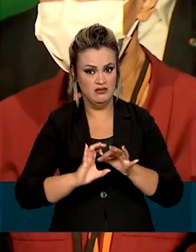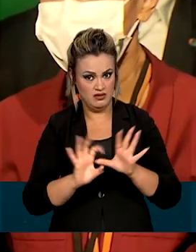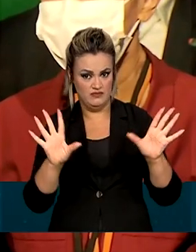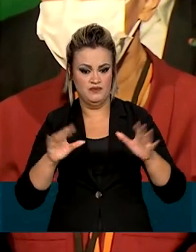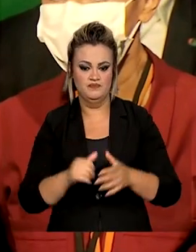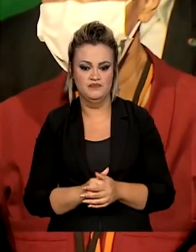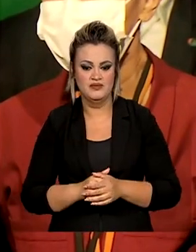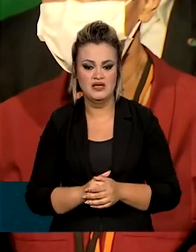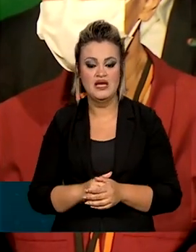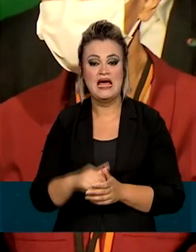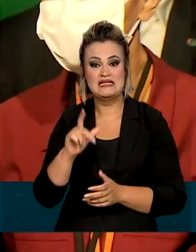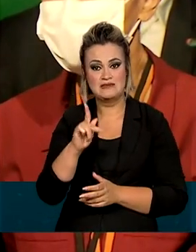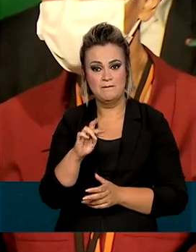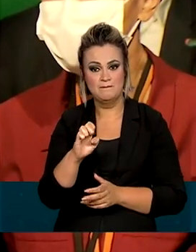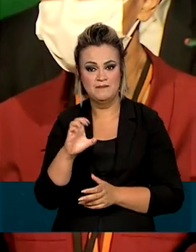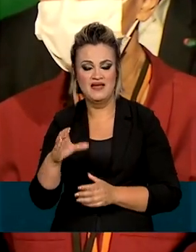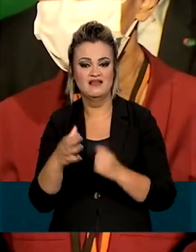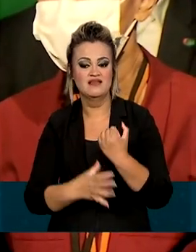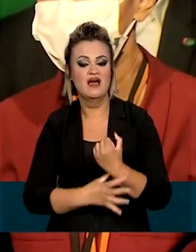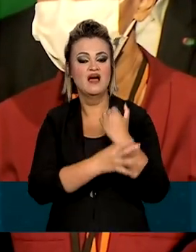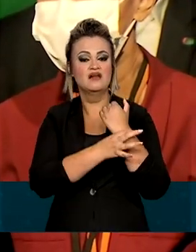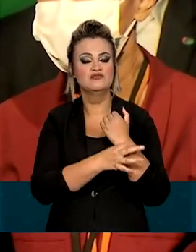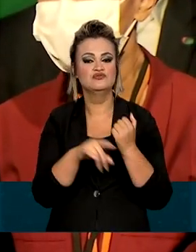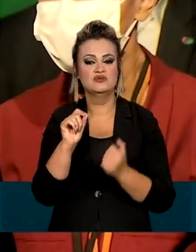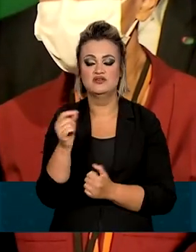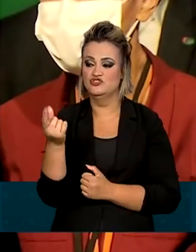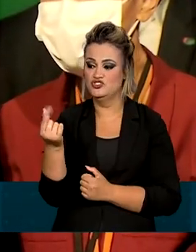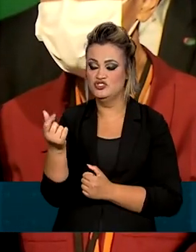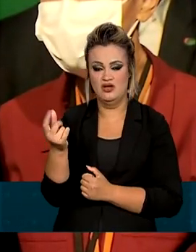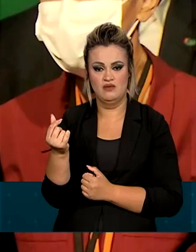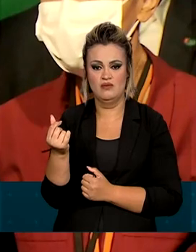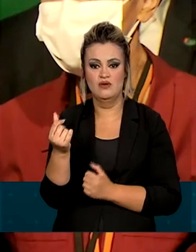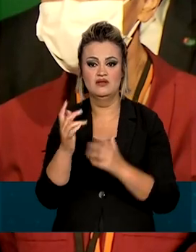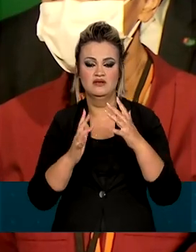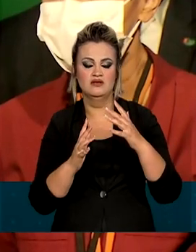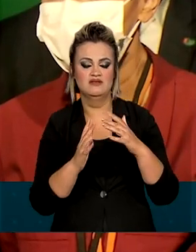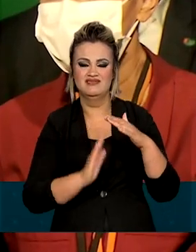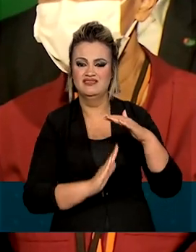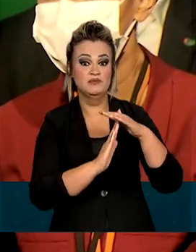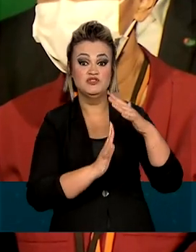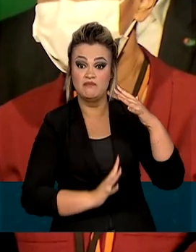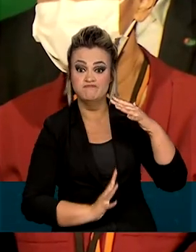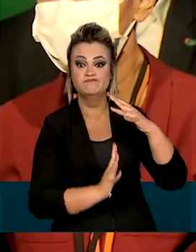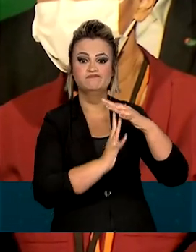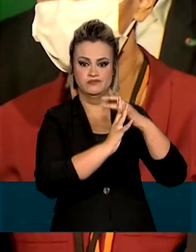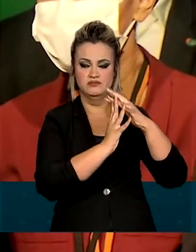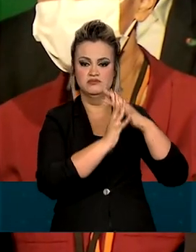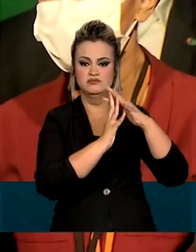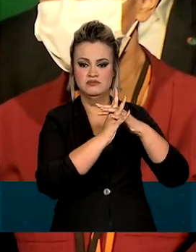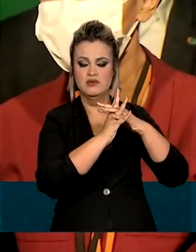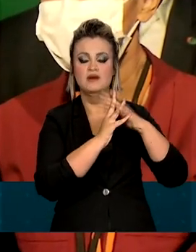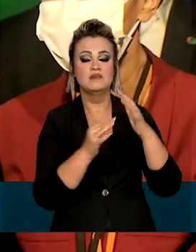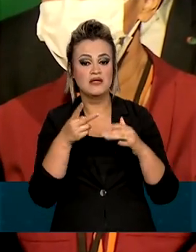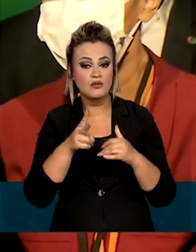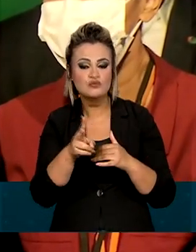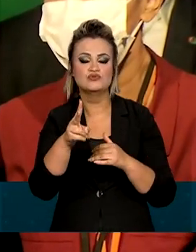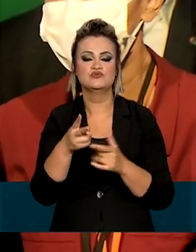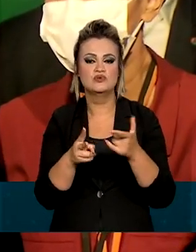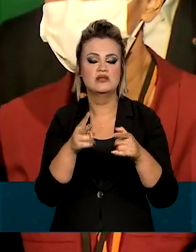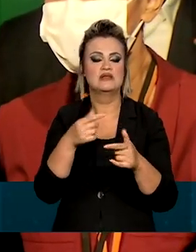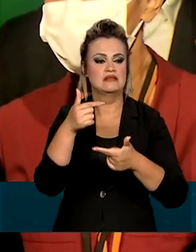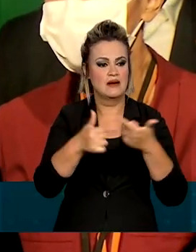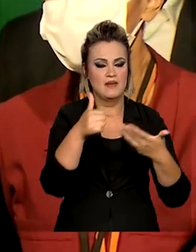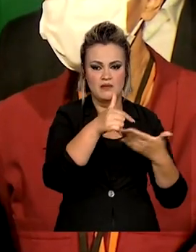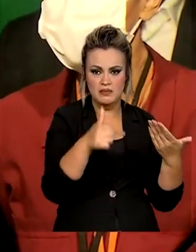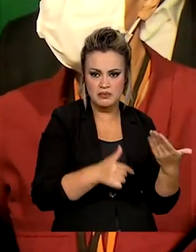assegura recursos extra-teto que são indispensáveis para manter serviços sociais básicos e para